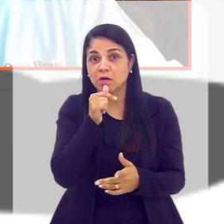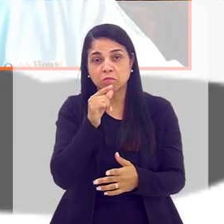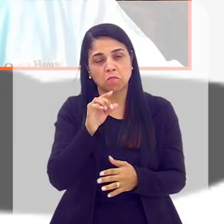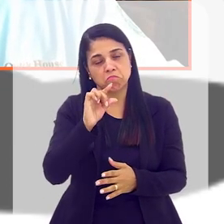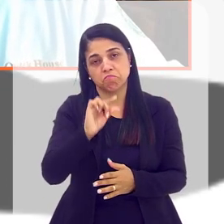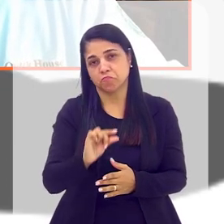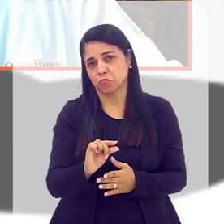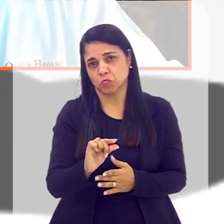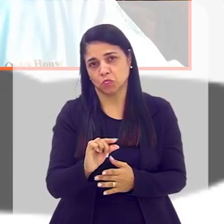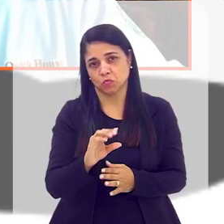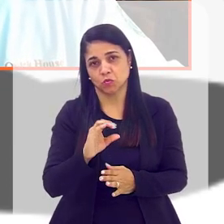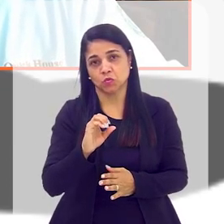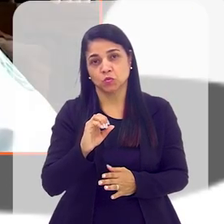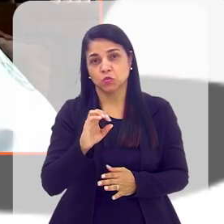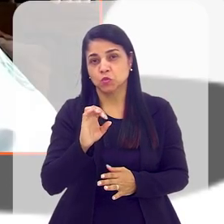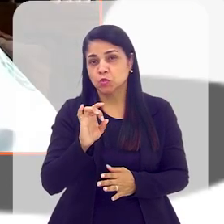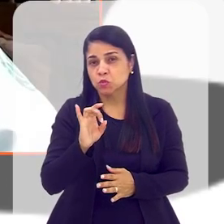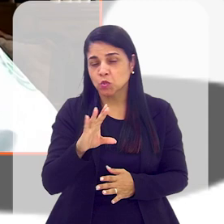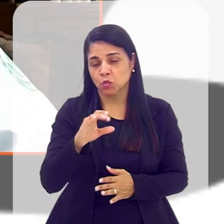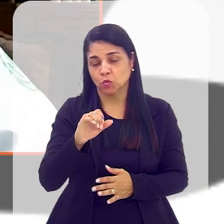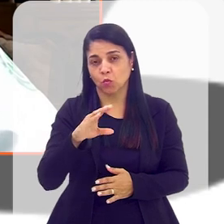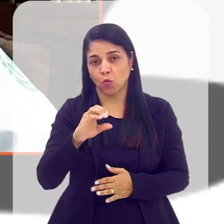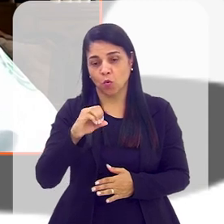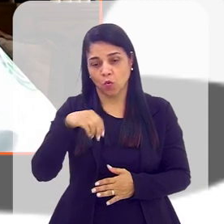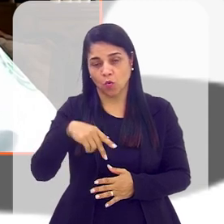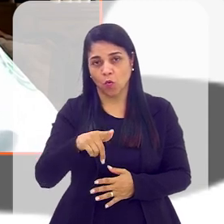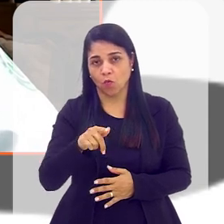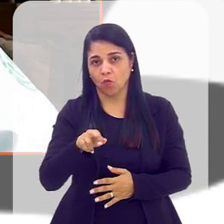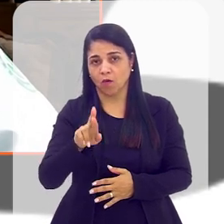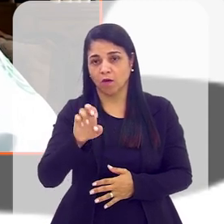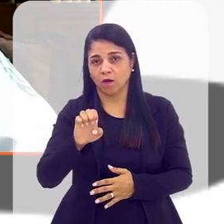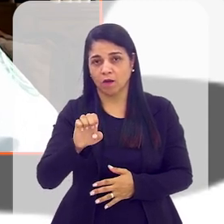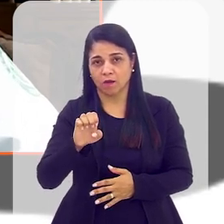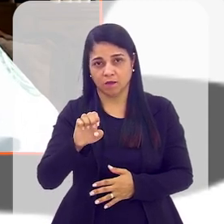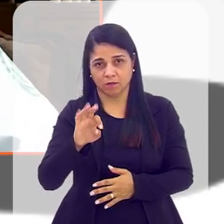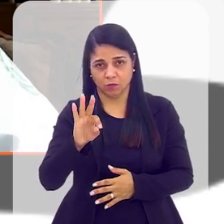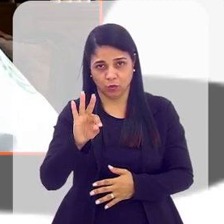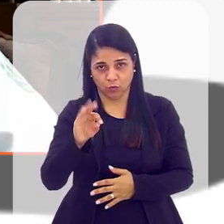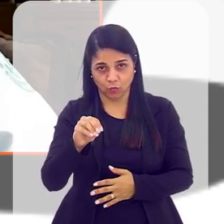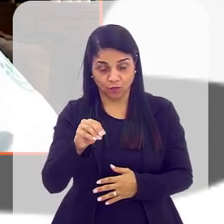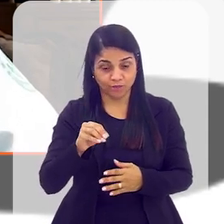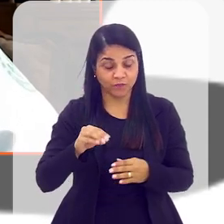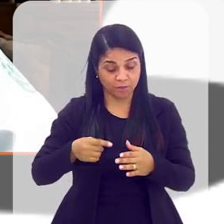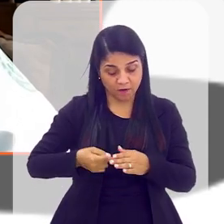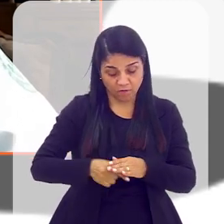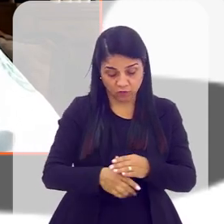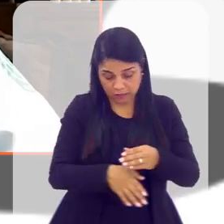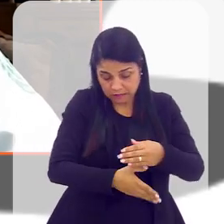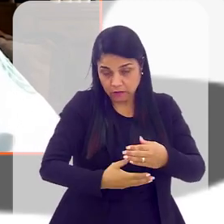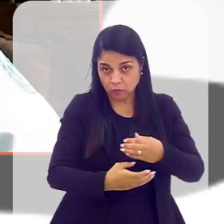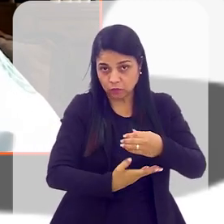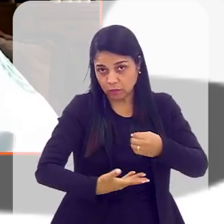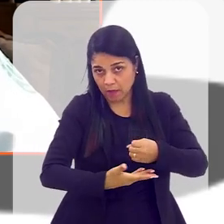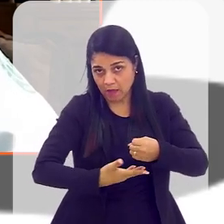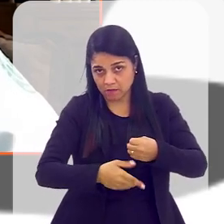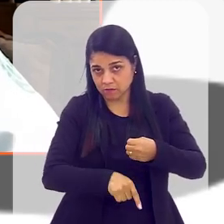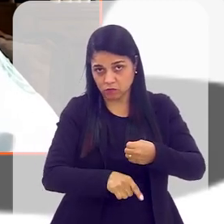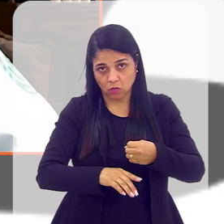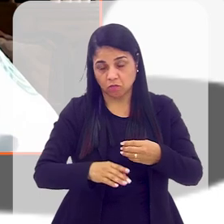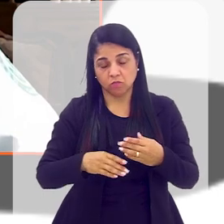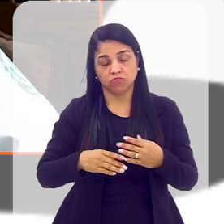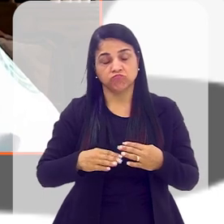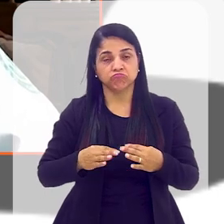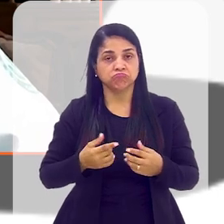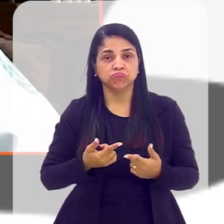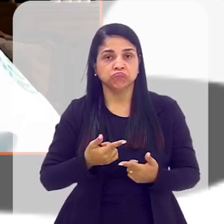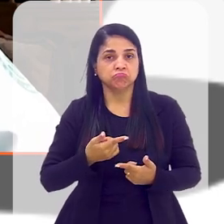água. Nós usamos água só no concreto para fazer a fundação, o resto, a obra toda é seca, não tem obra, não tem água,